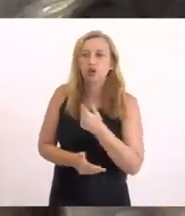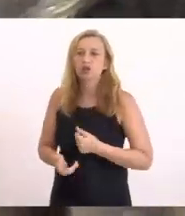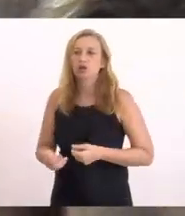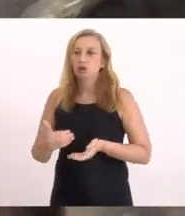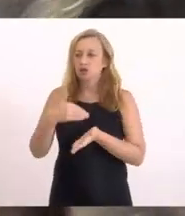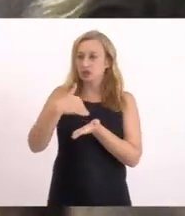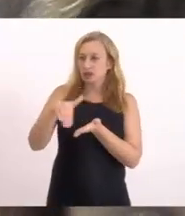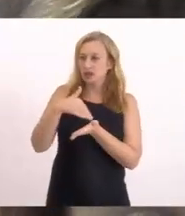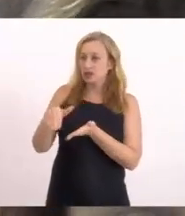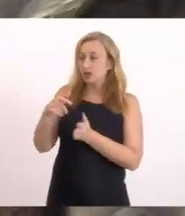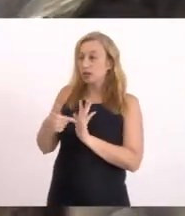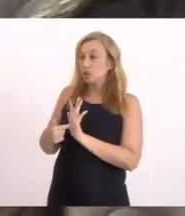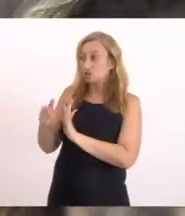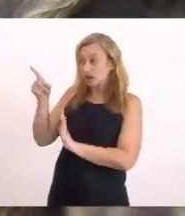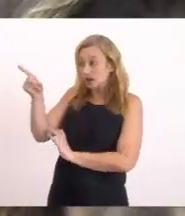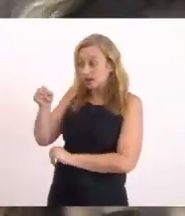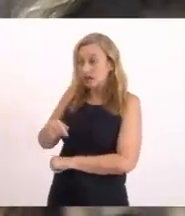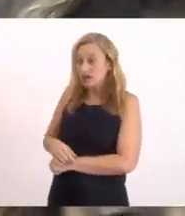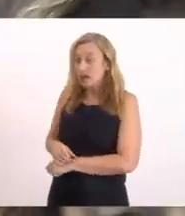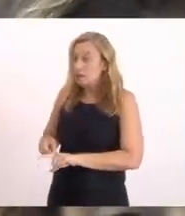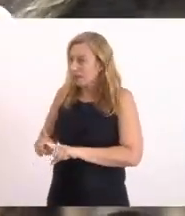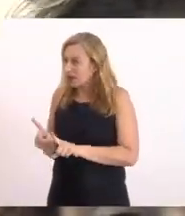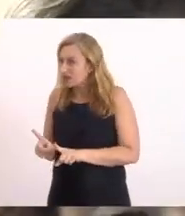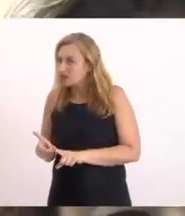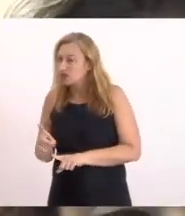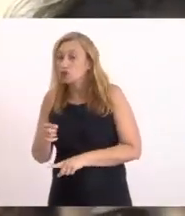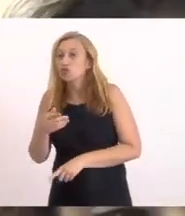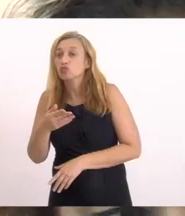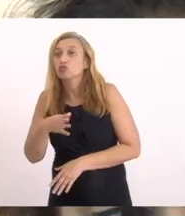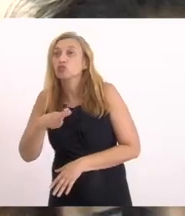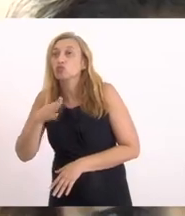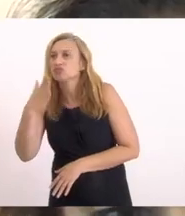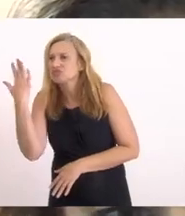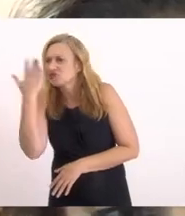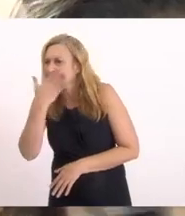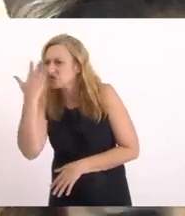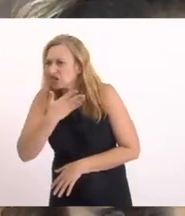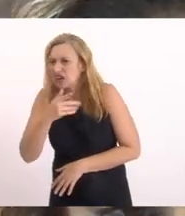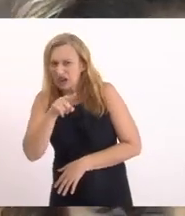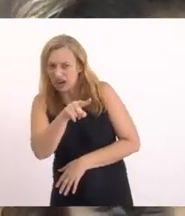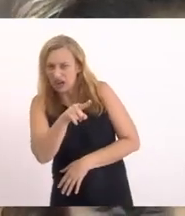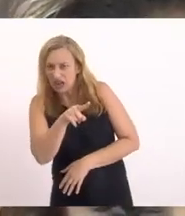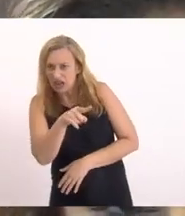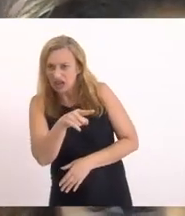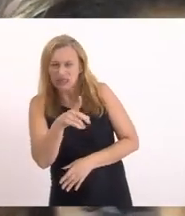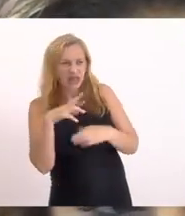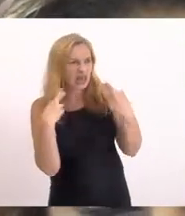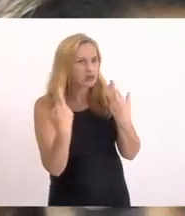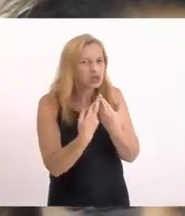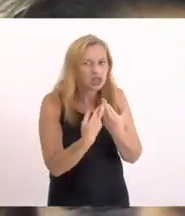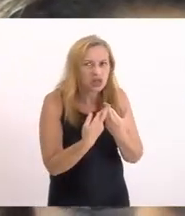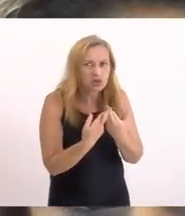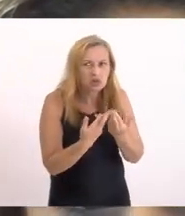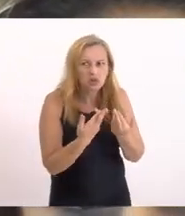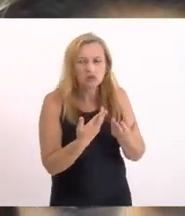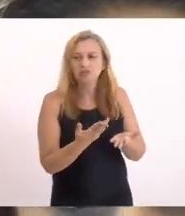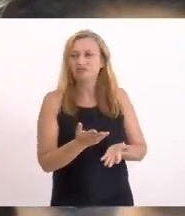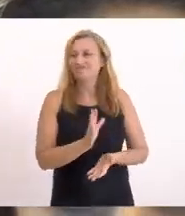secretário Ele apareceu ali agora Mas Ninguém vê Nas reuniões de conselho